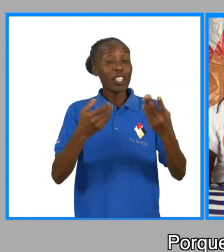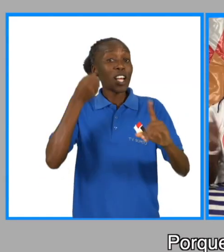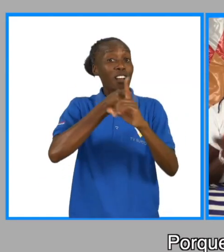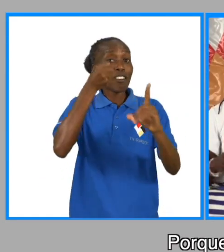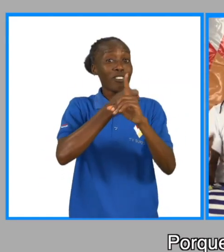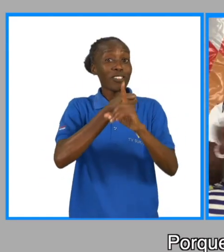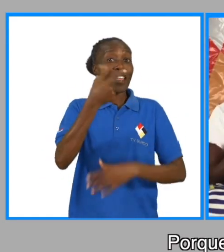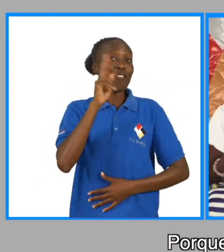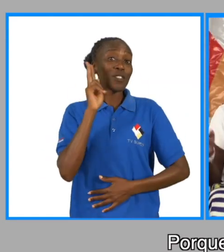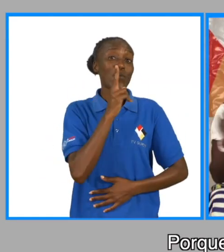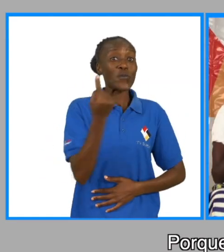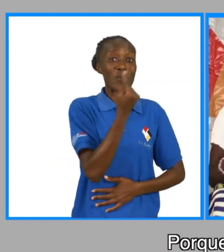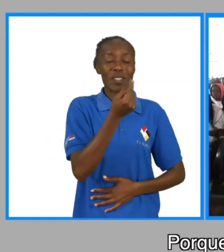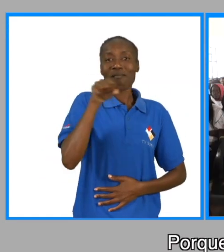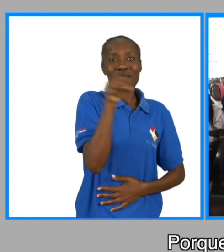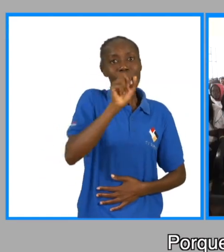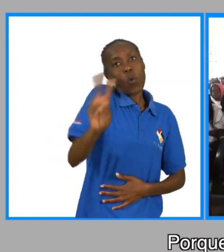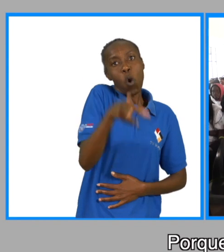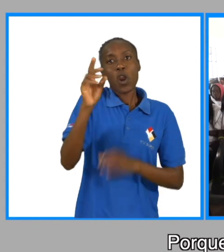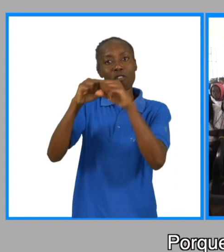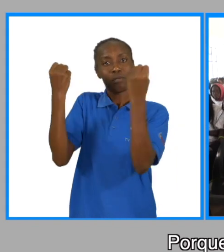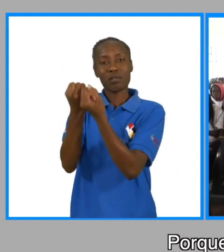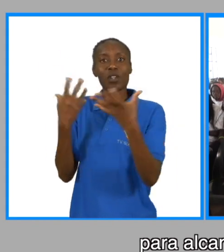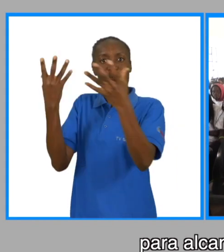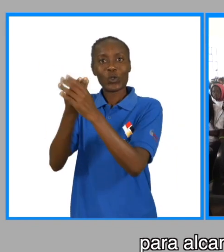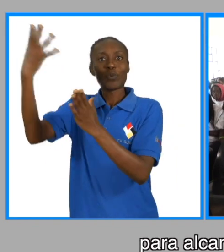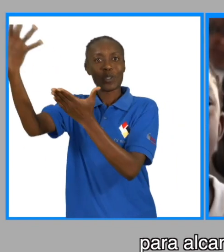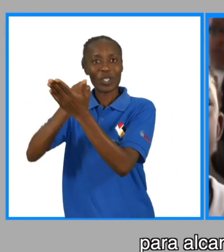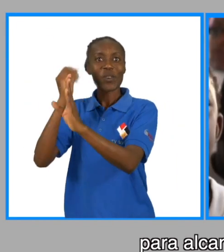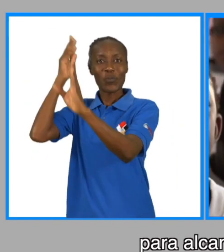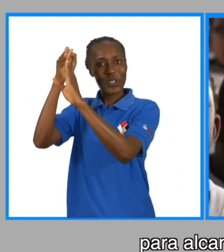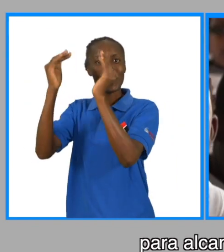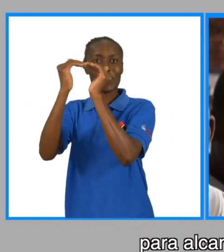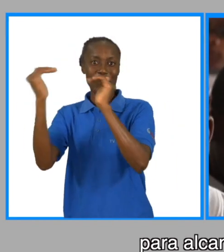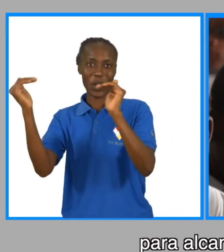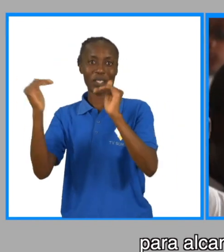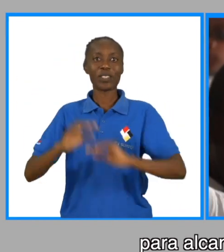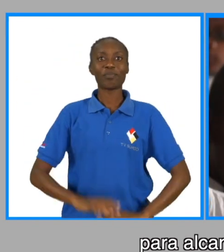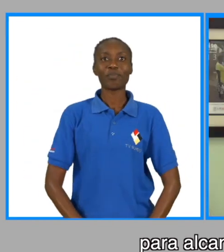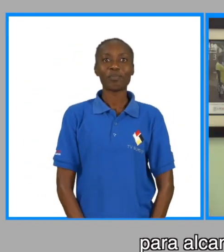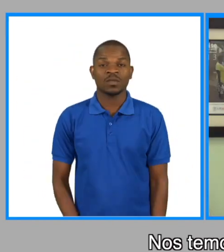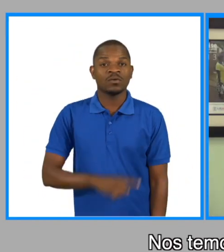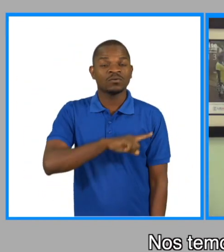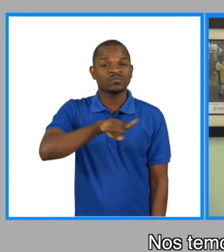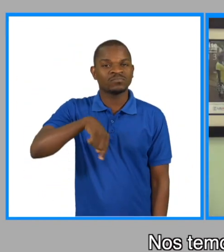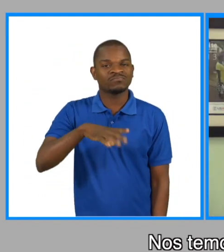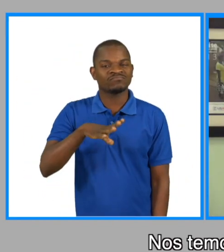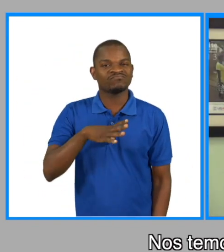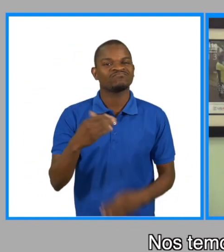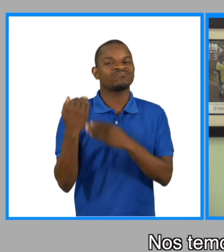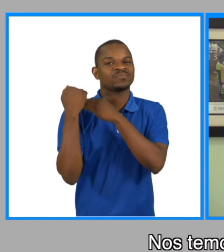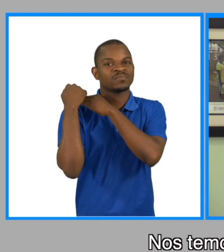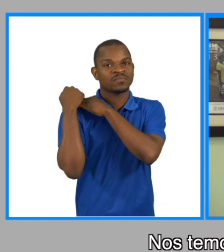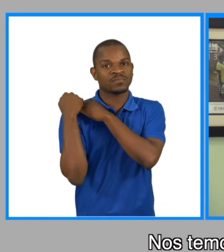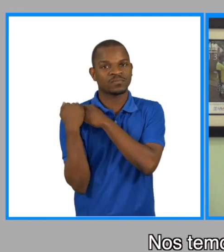Porque a luta não é só nossa juntamos-nos às outras organizações para alcançar os mesmos objetivos. Nós temos